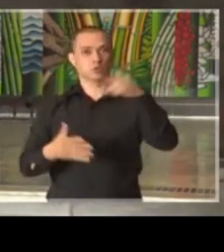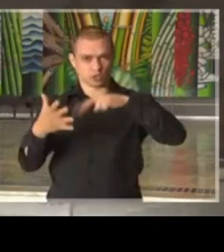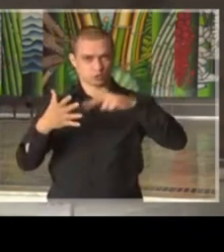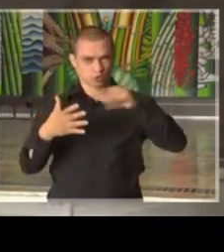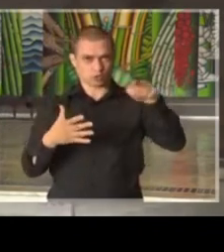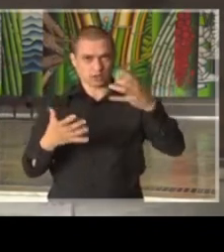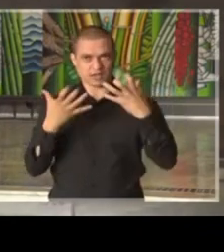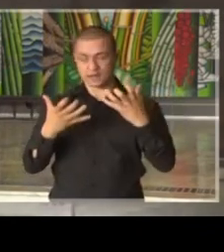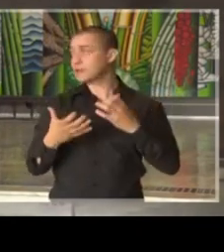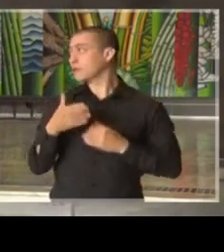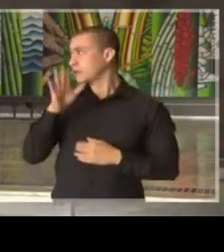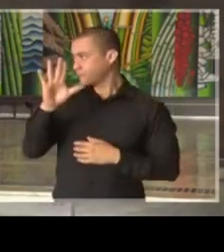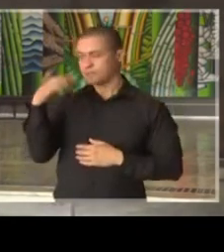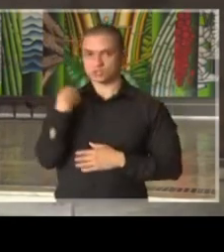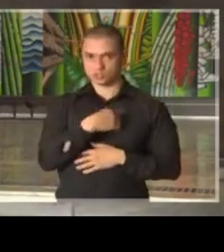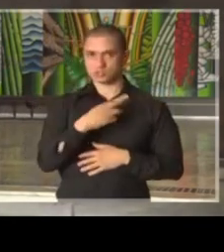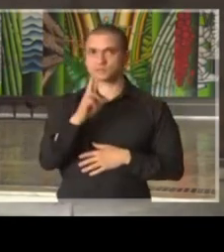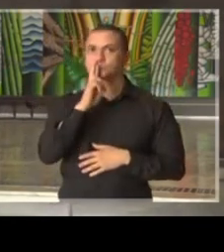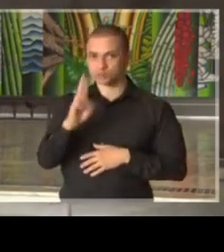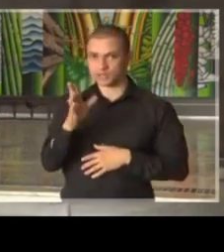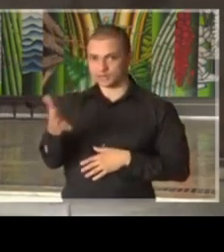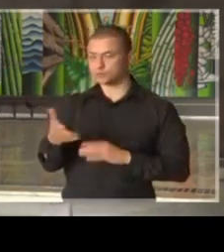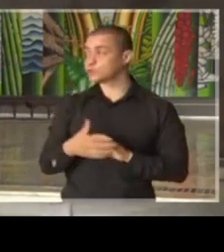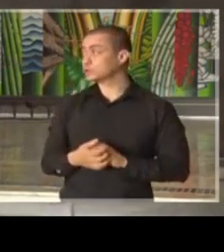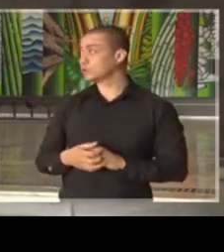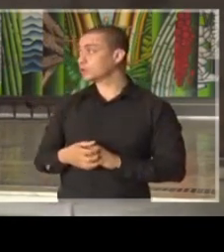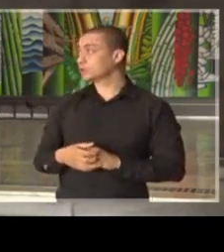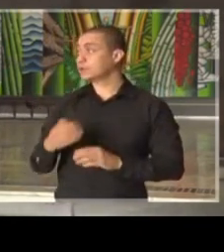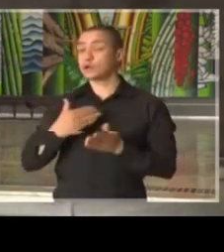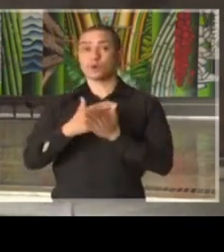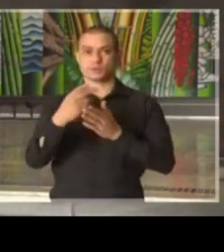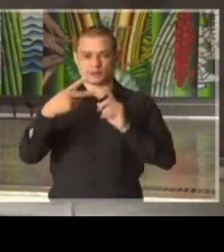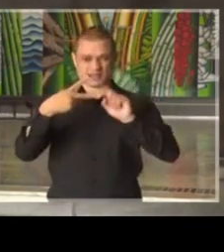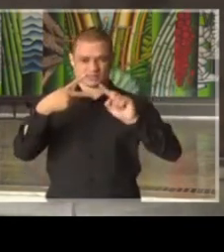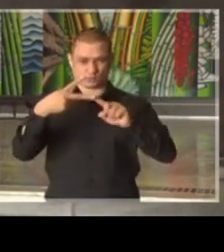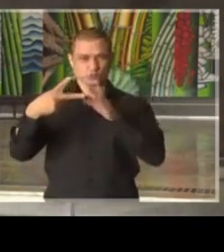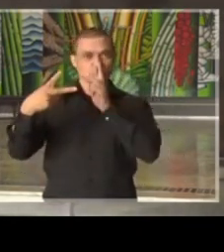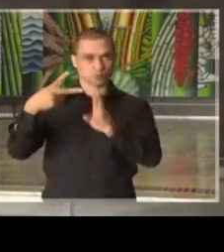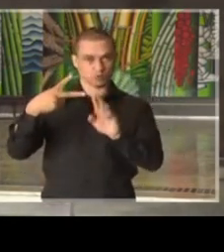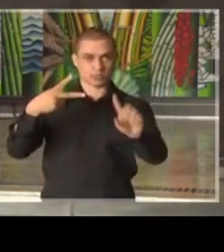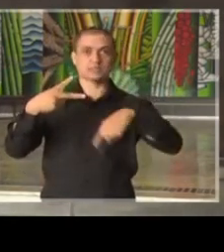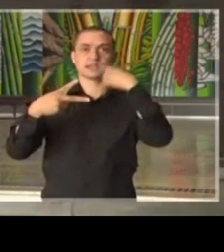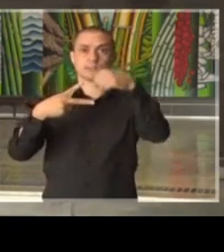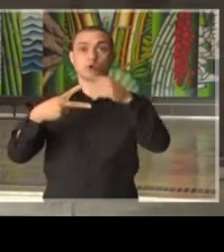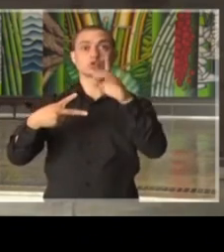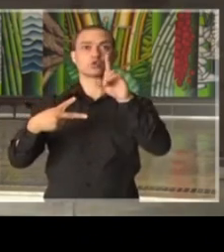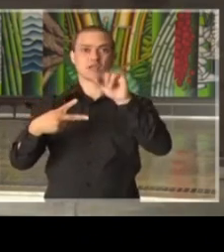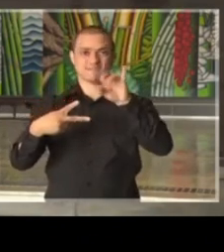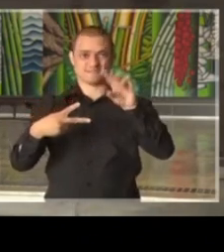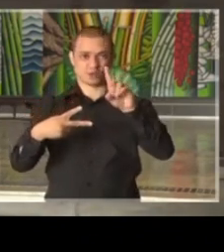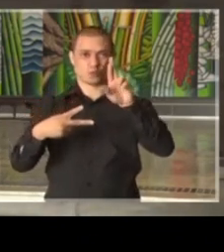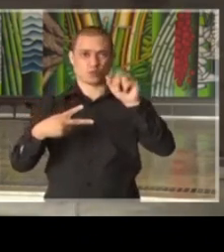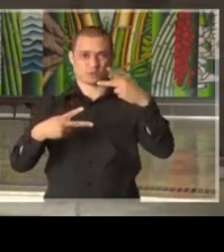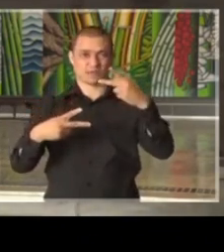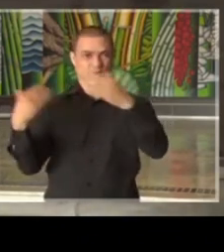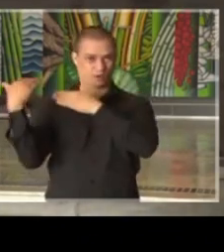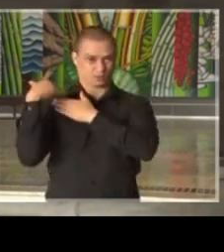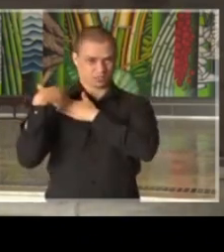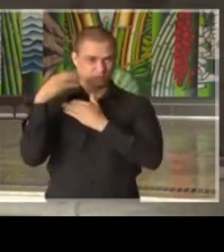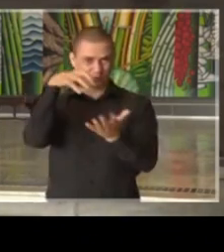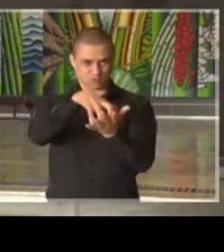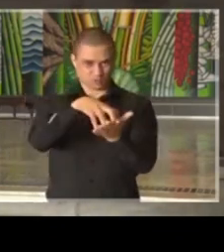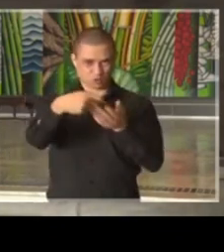desejam, mas responderemos as duas. Eu começo pela segunda e depois passo ao doutor Davi Wipp, que é o coordenador do Centro